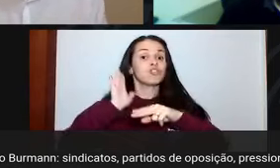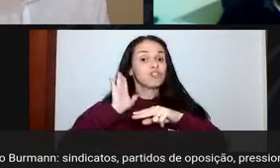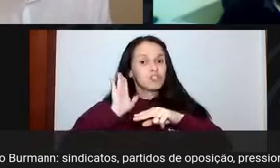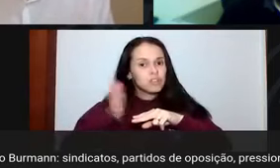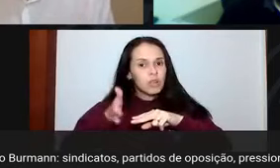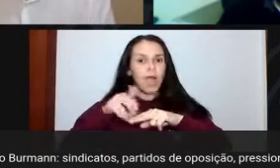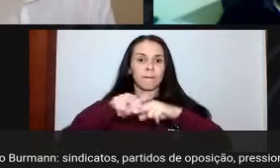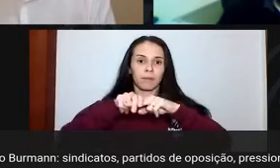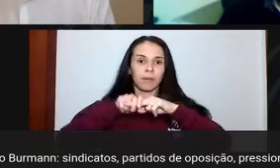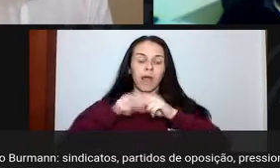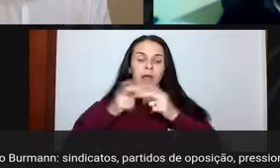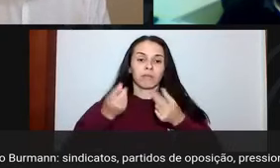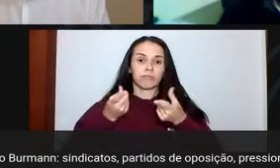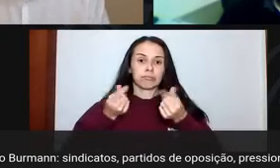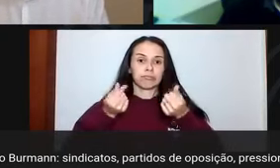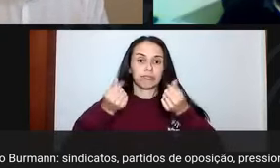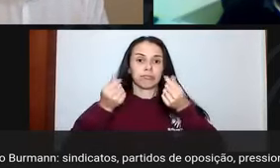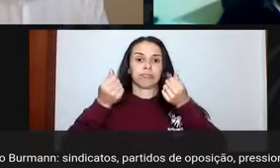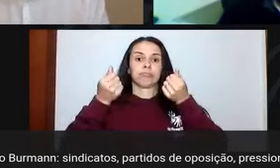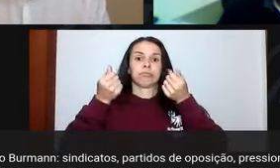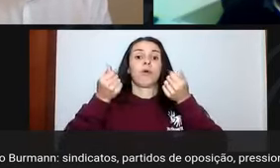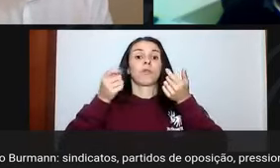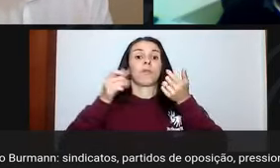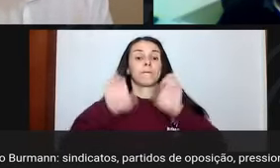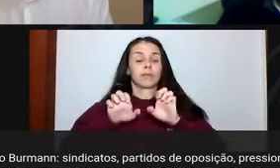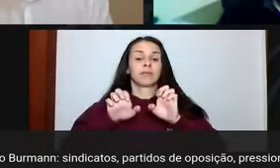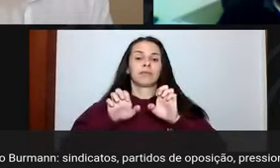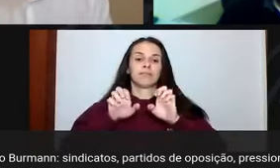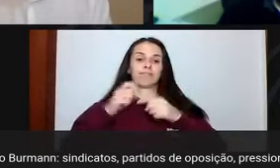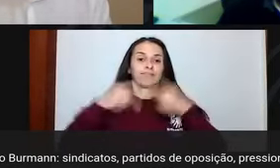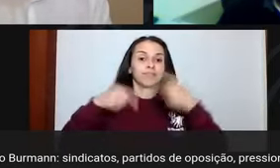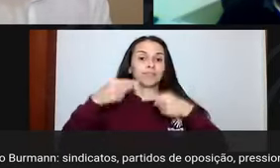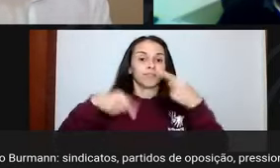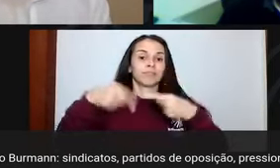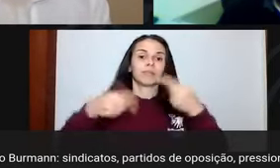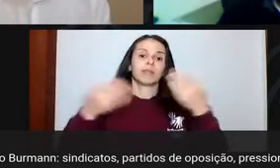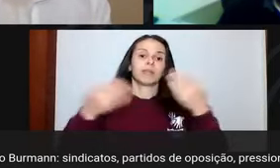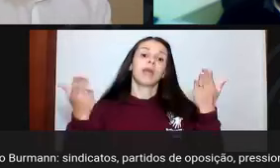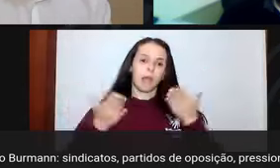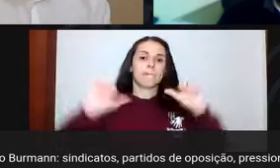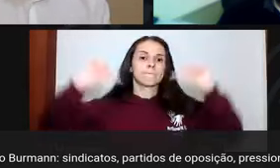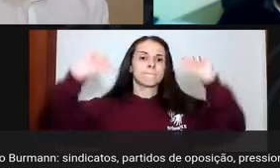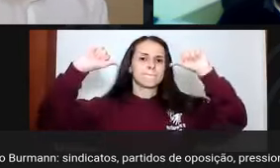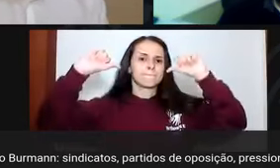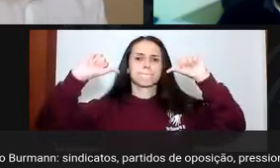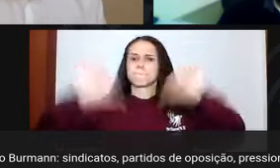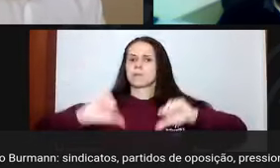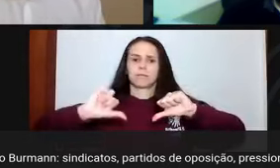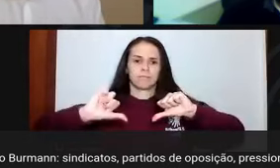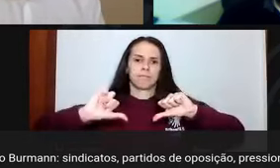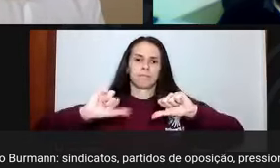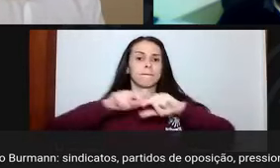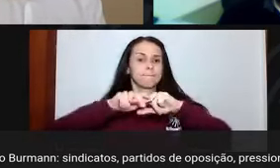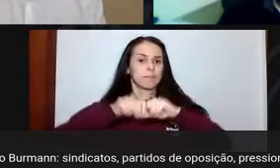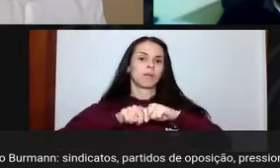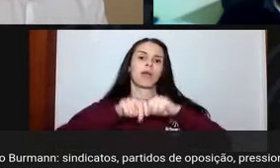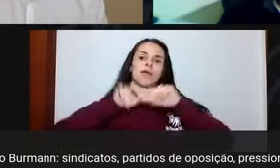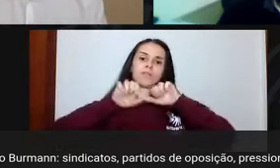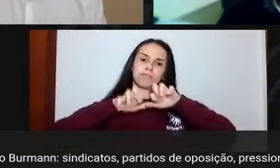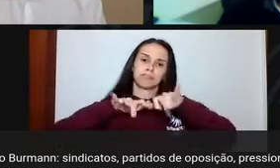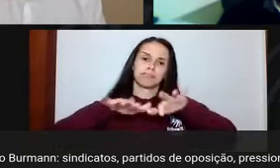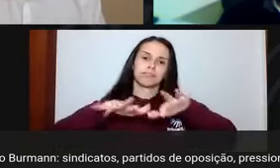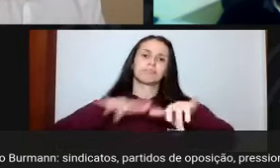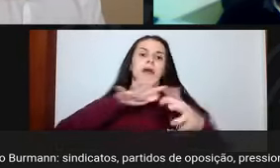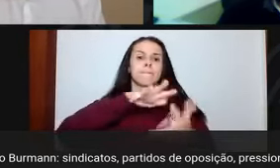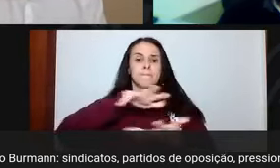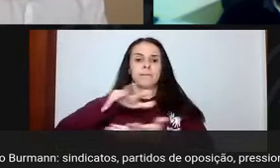desnorteada, e agora há necessidade de maiores investimentos públicos e um processo